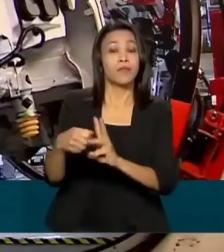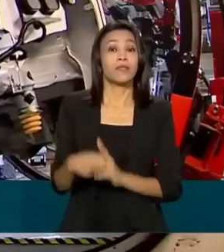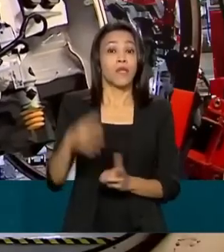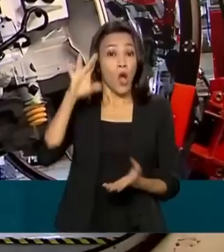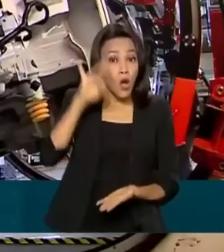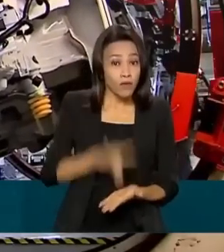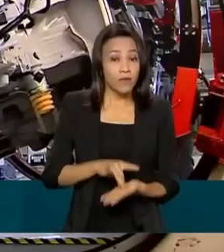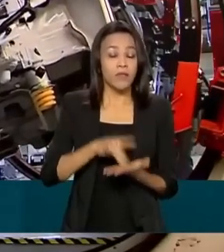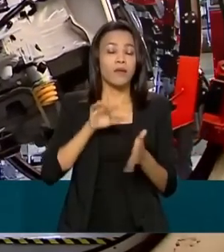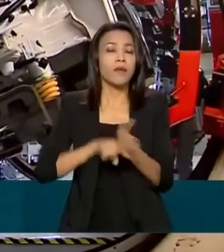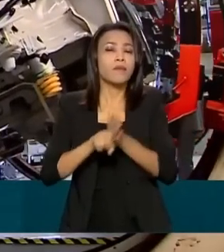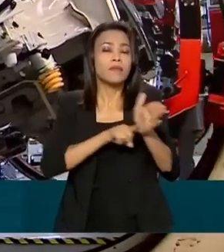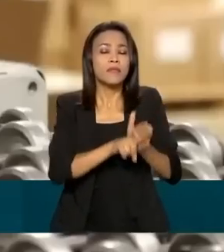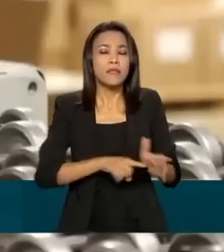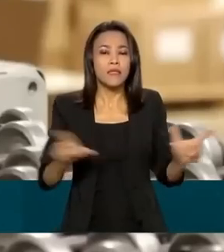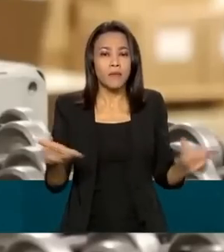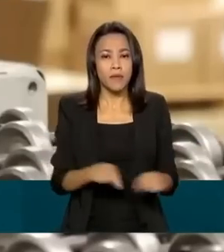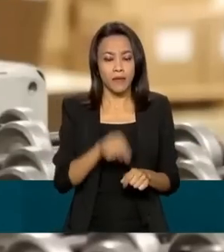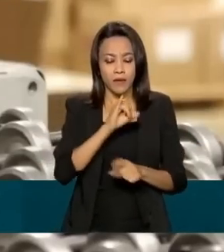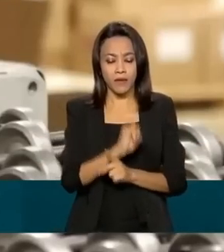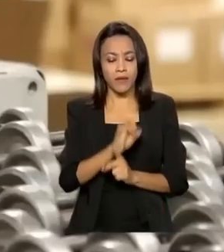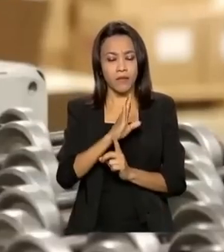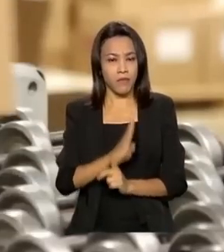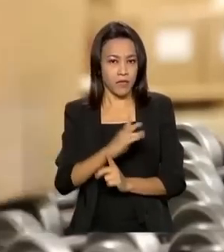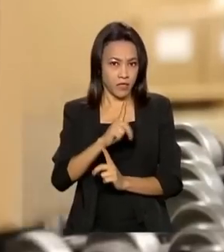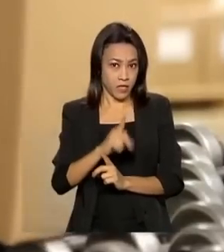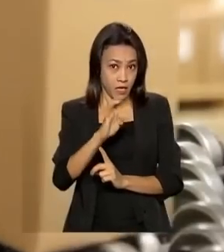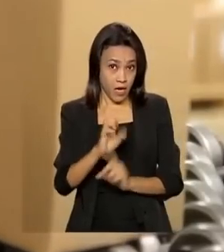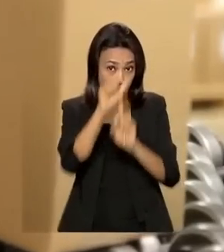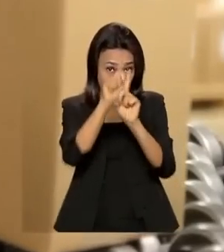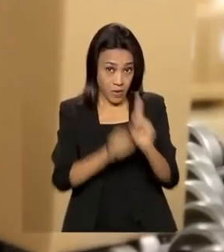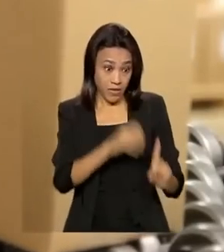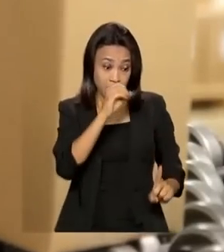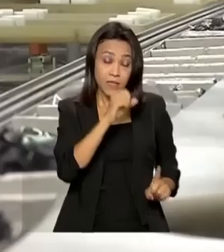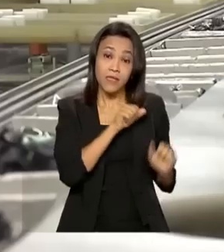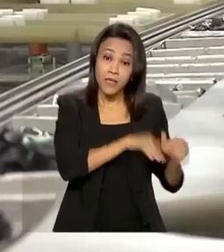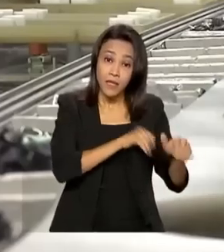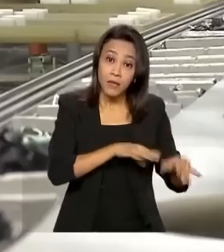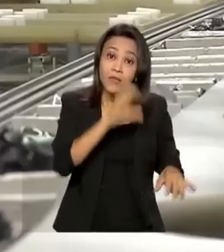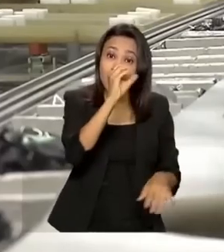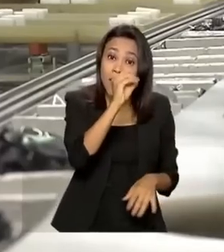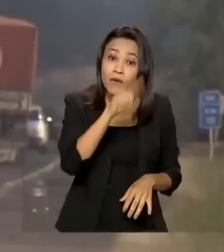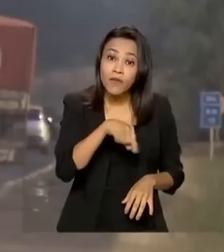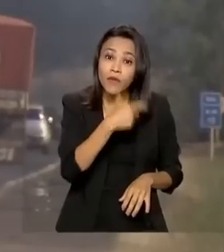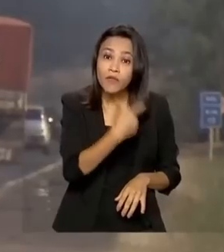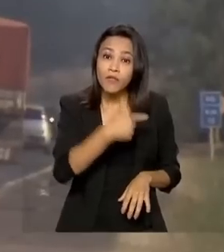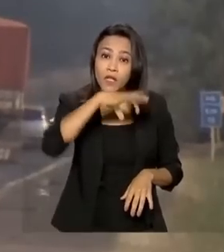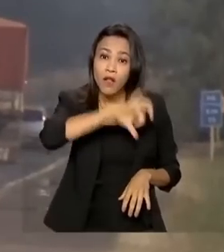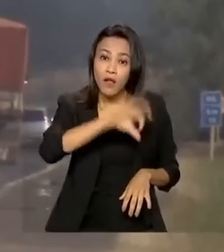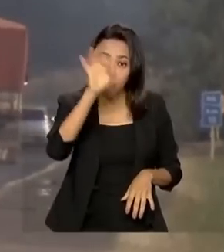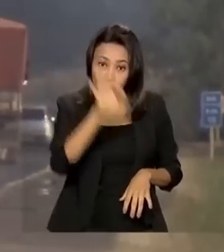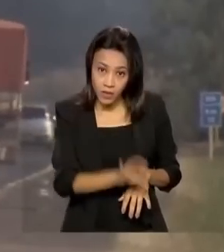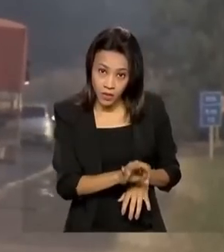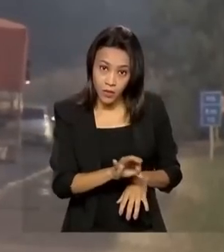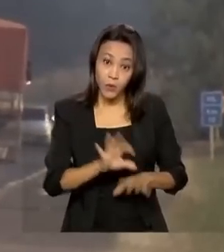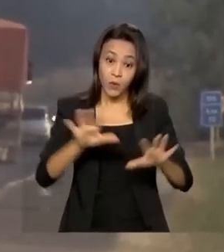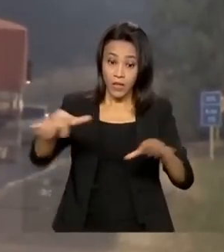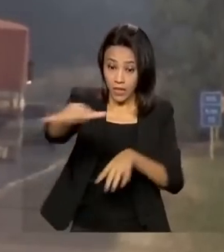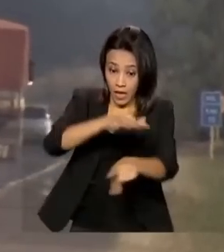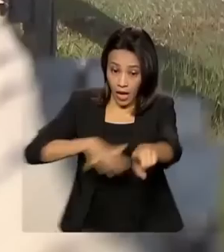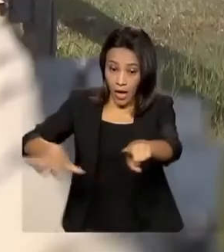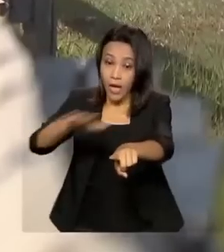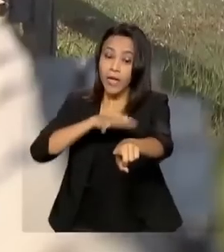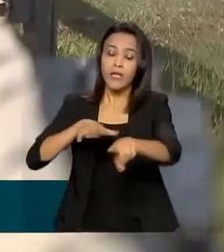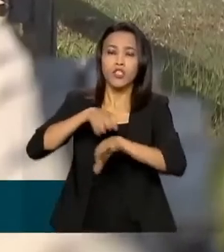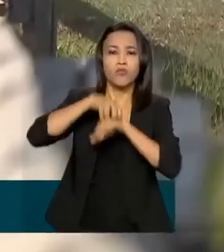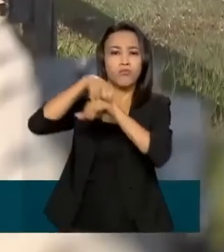medida pelo IBGE em setembro ficou em menos 0,29%. O grupo de transportes,